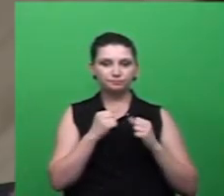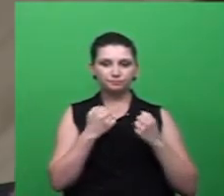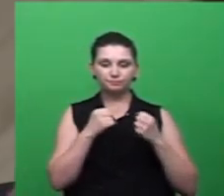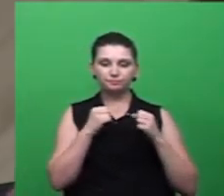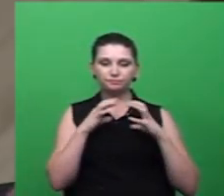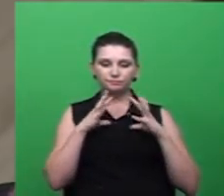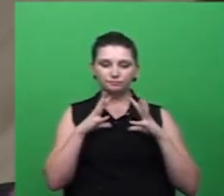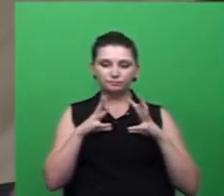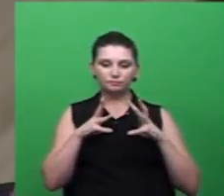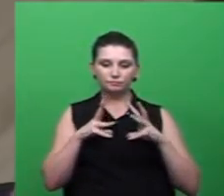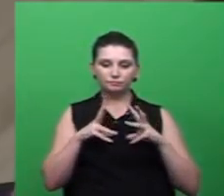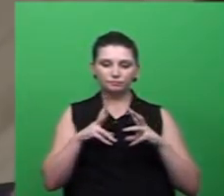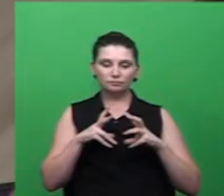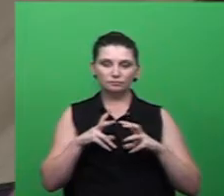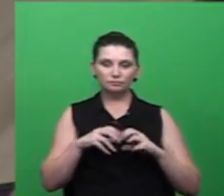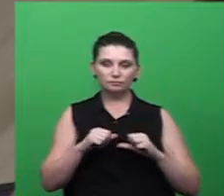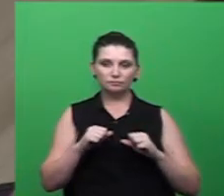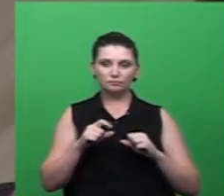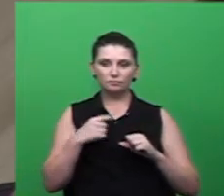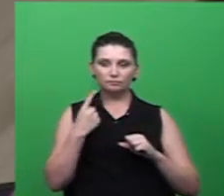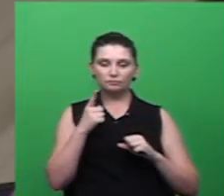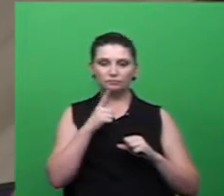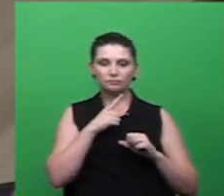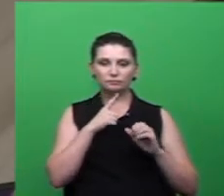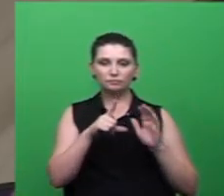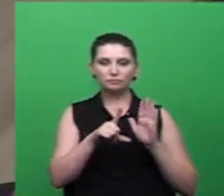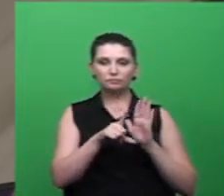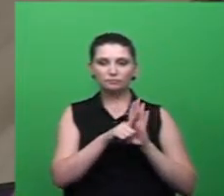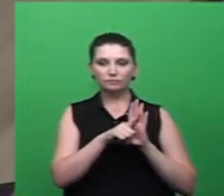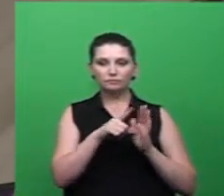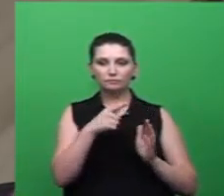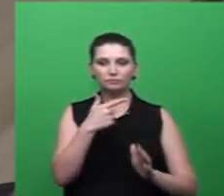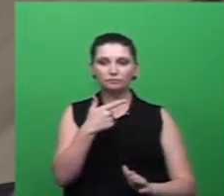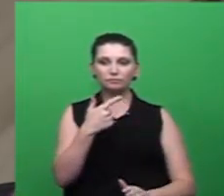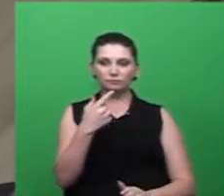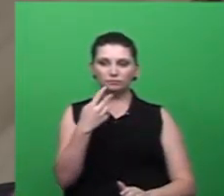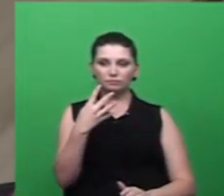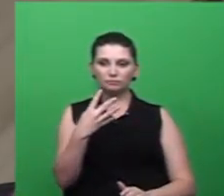limpezas, nós utilizamos a Lei 24.25, de 1989,